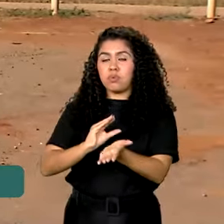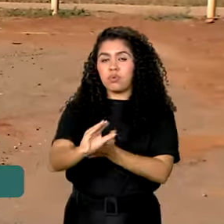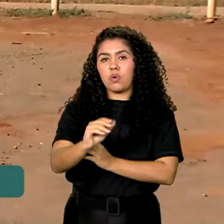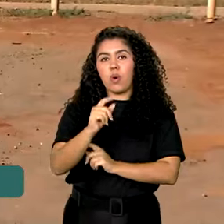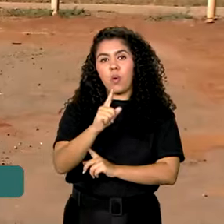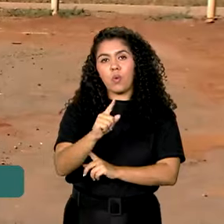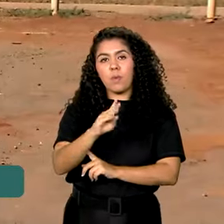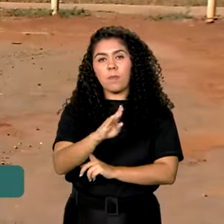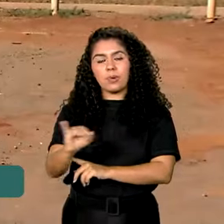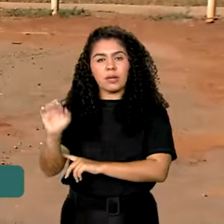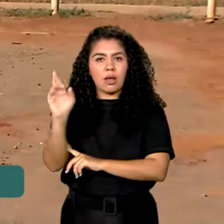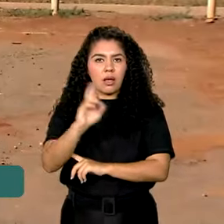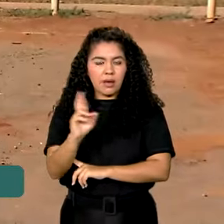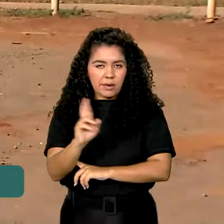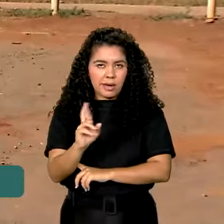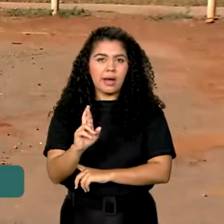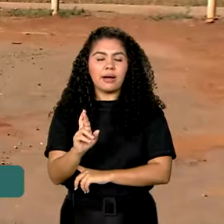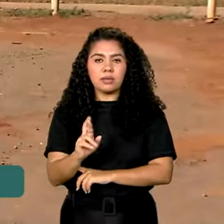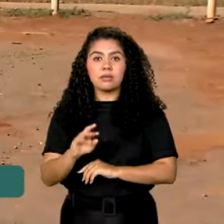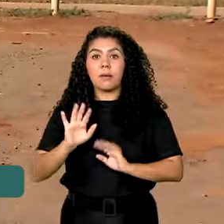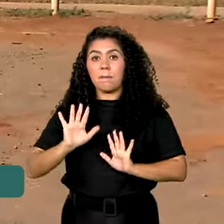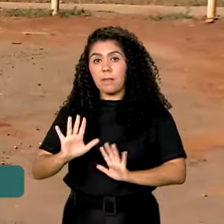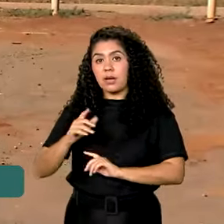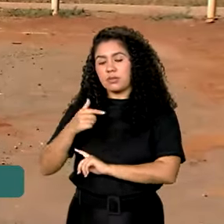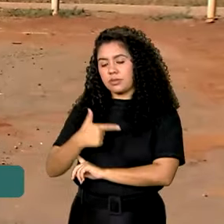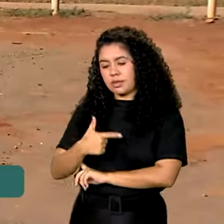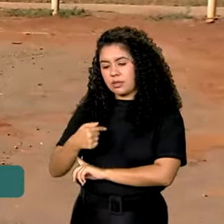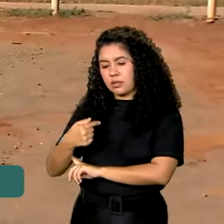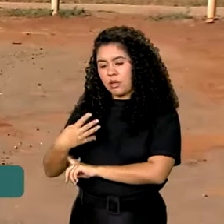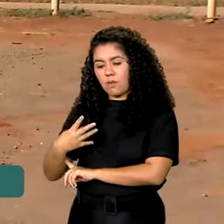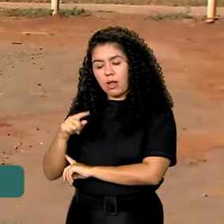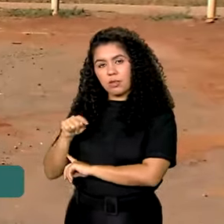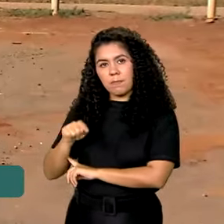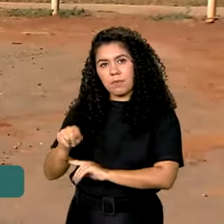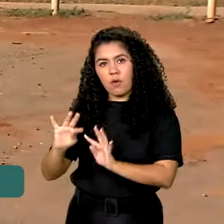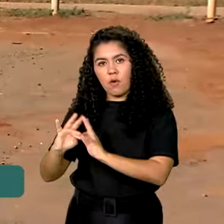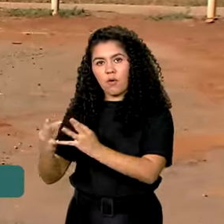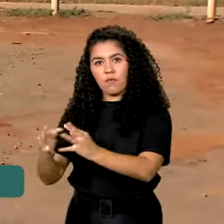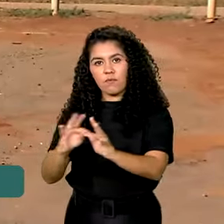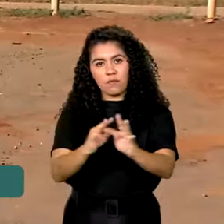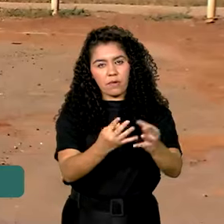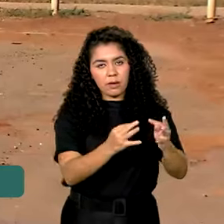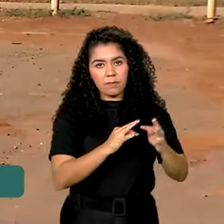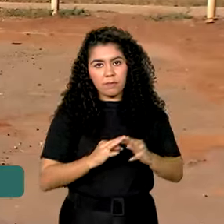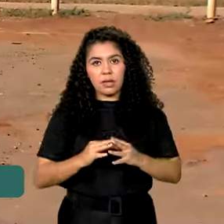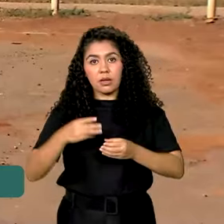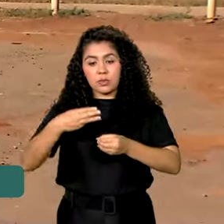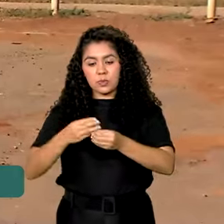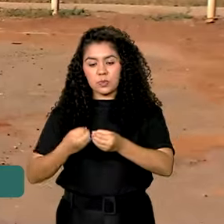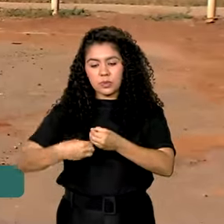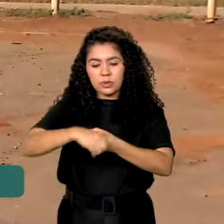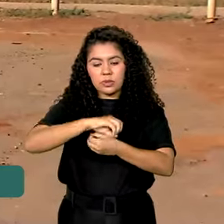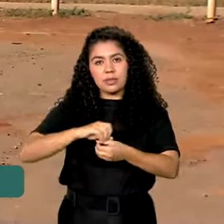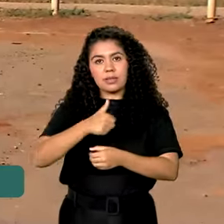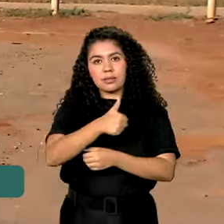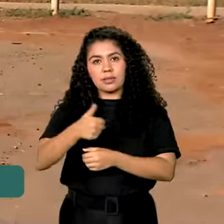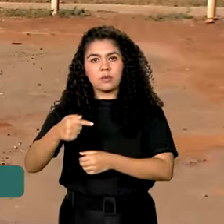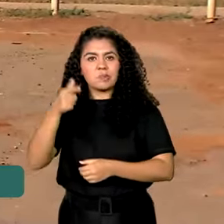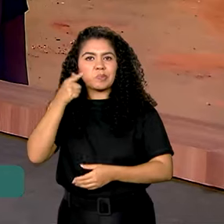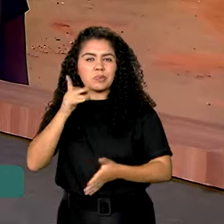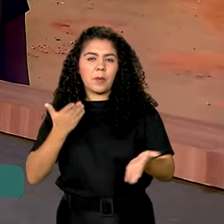No total, 274 mil famílias de 117 municípios foram aprovadas no auxílio.